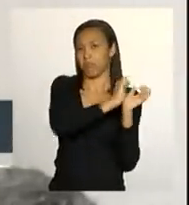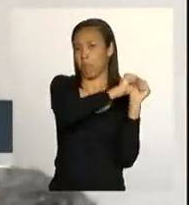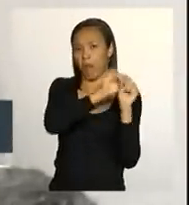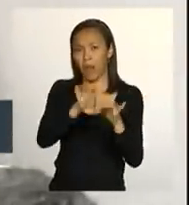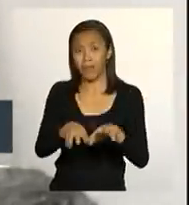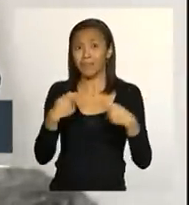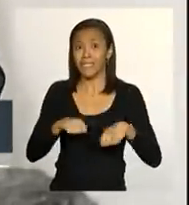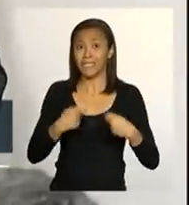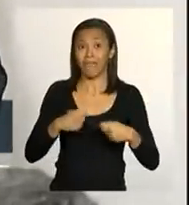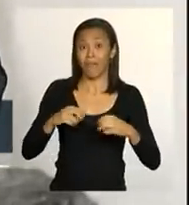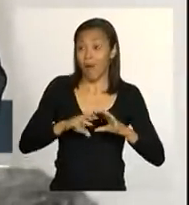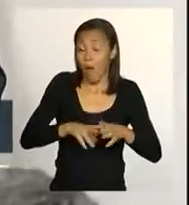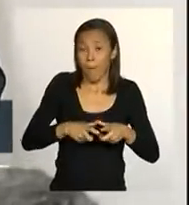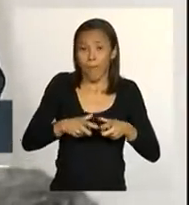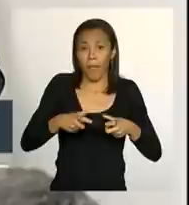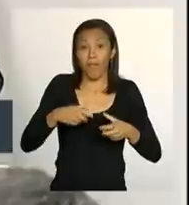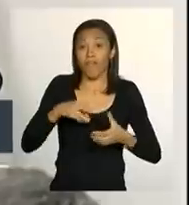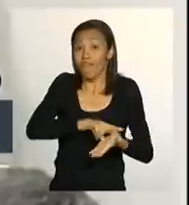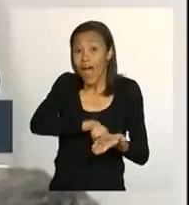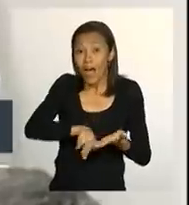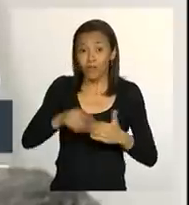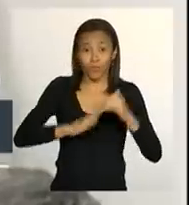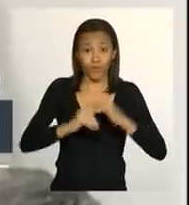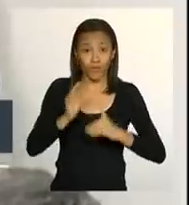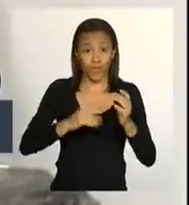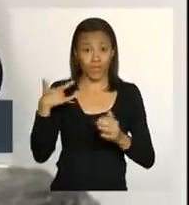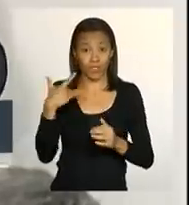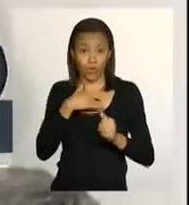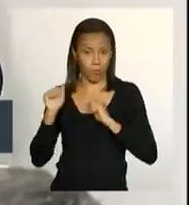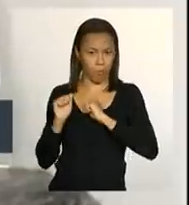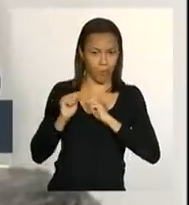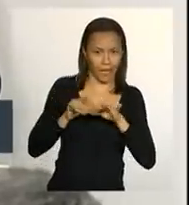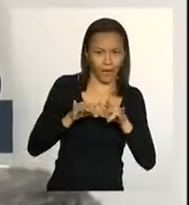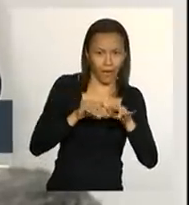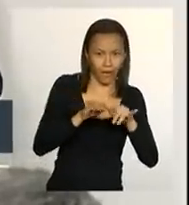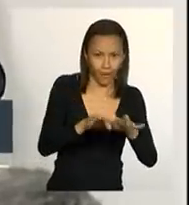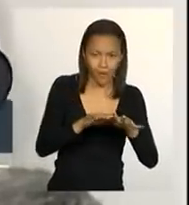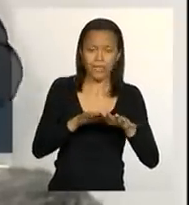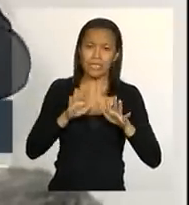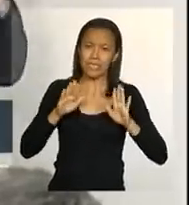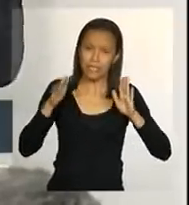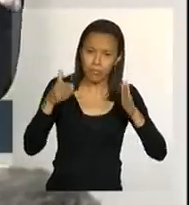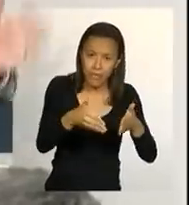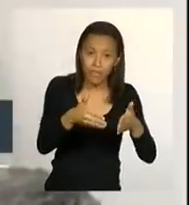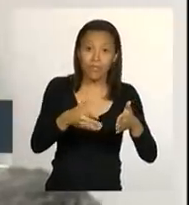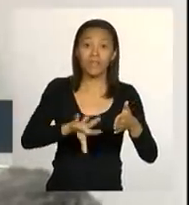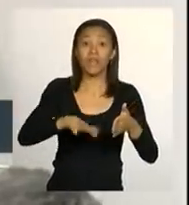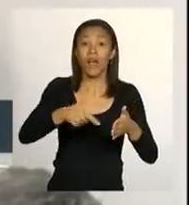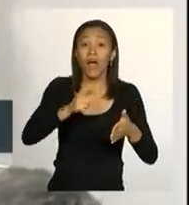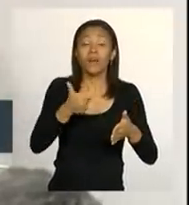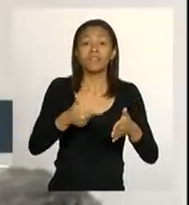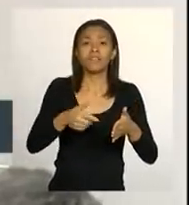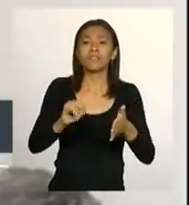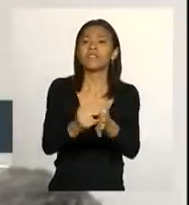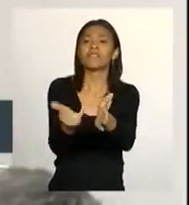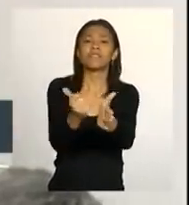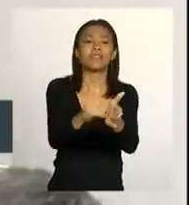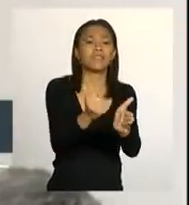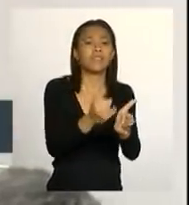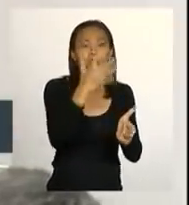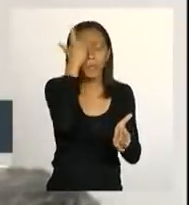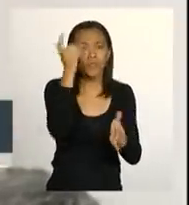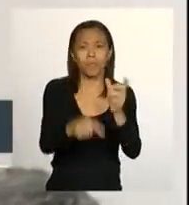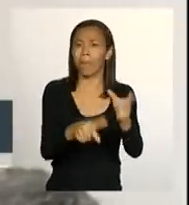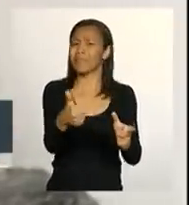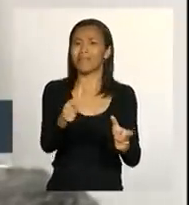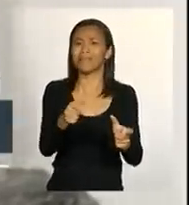grau de mobilização temporário de profissionais específicos se abria um processo de cadastramento de voluntários, mas sem uma